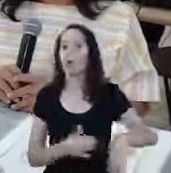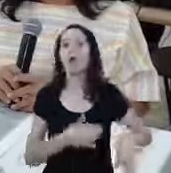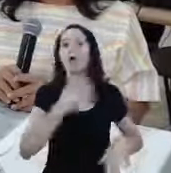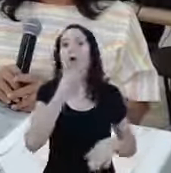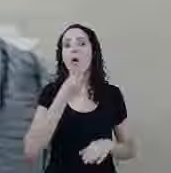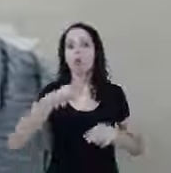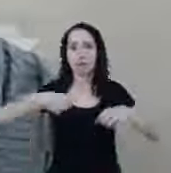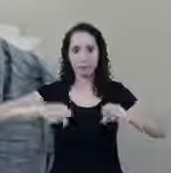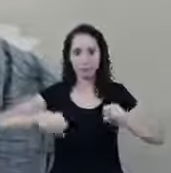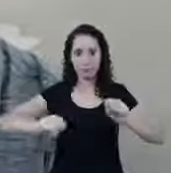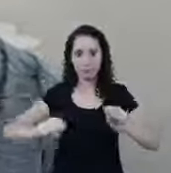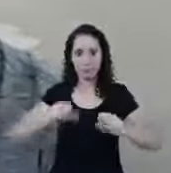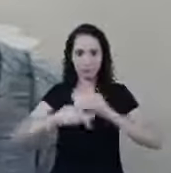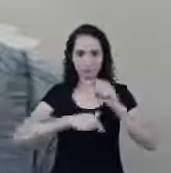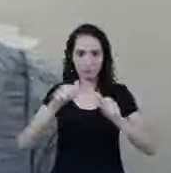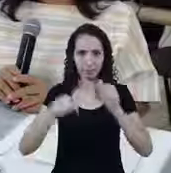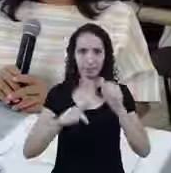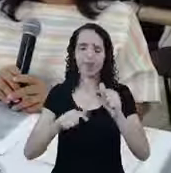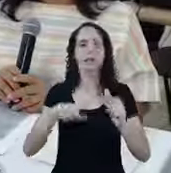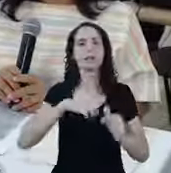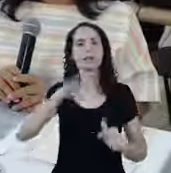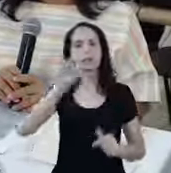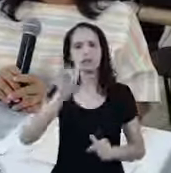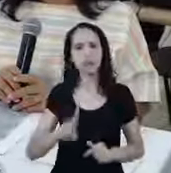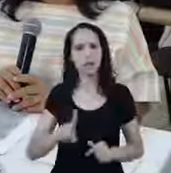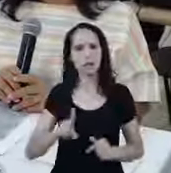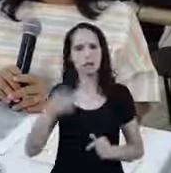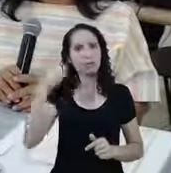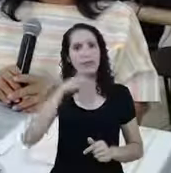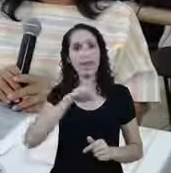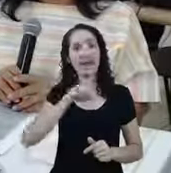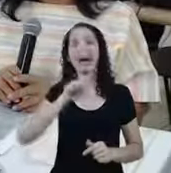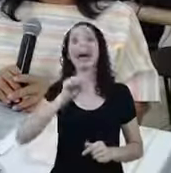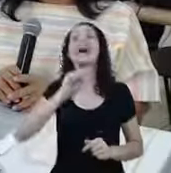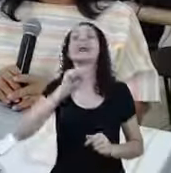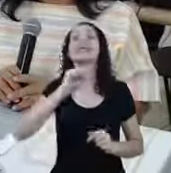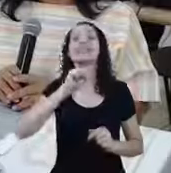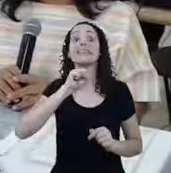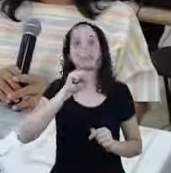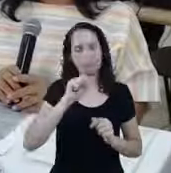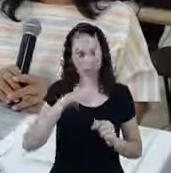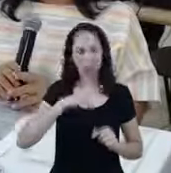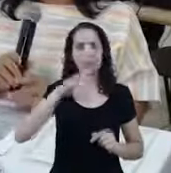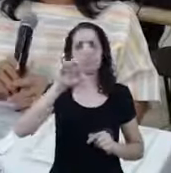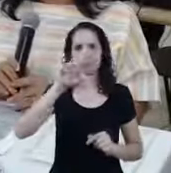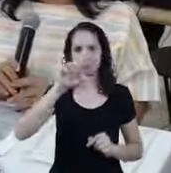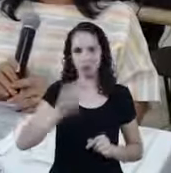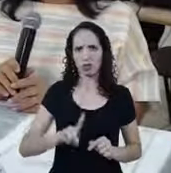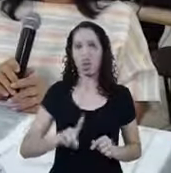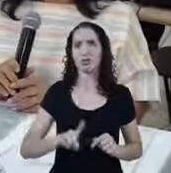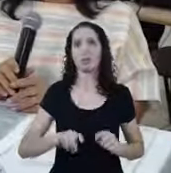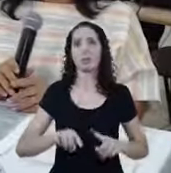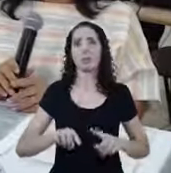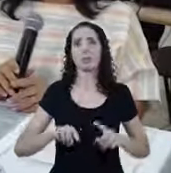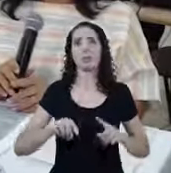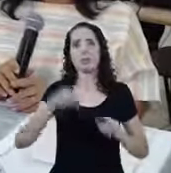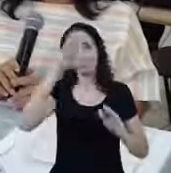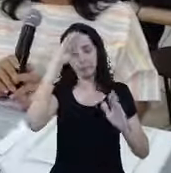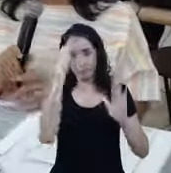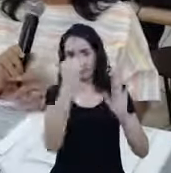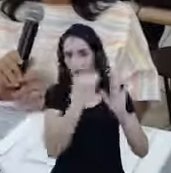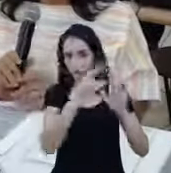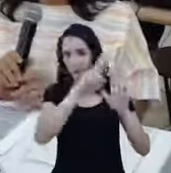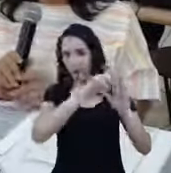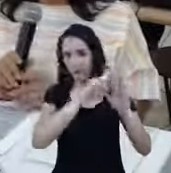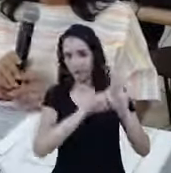Mototaxista Tem direito De receber? Tem direito De receber Seguindo todos os requisitos Mas tem direito É um trabalhador informal E essa